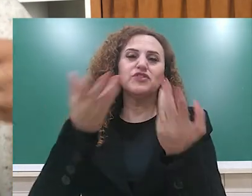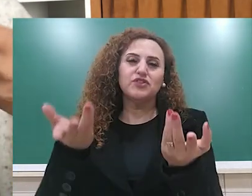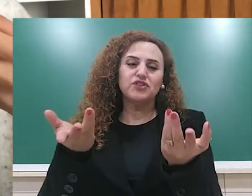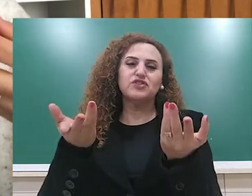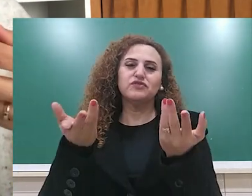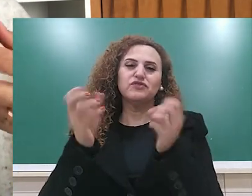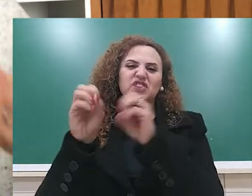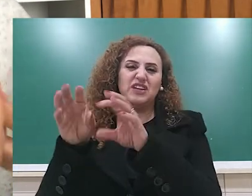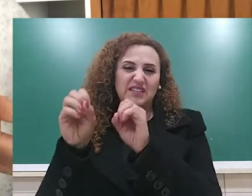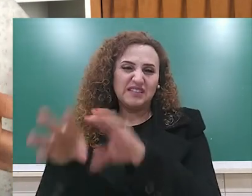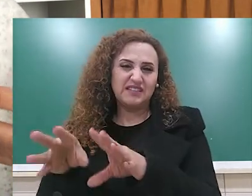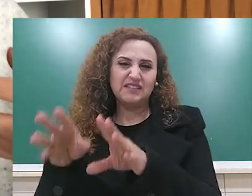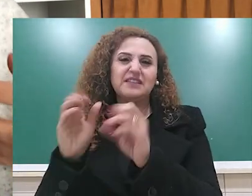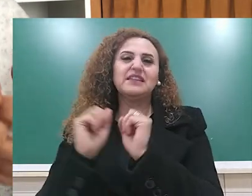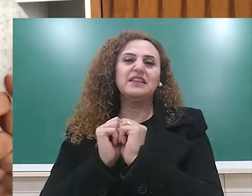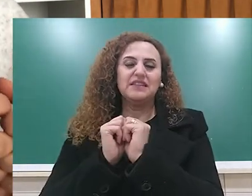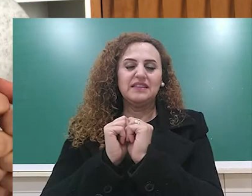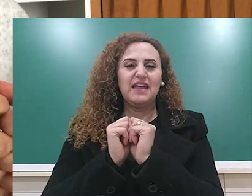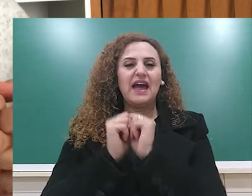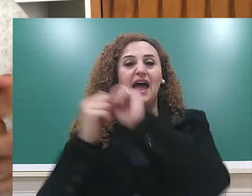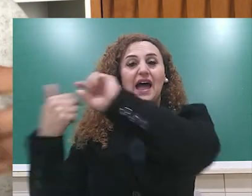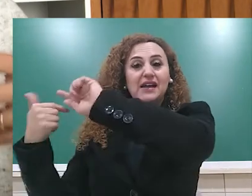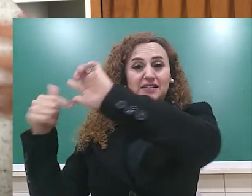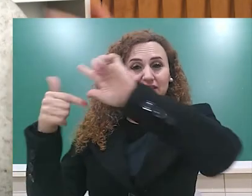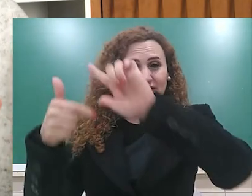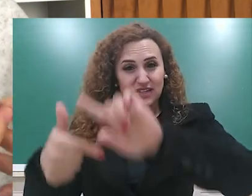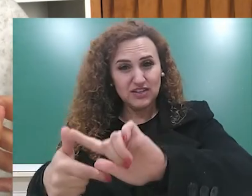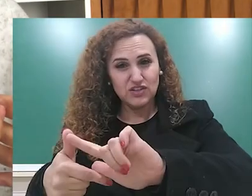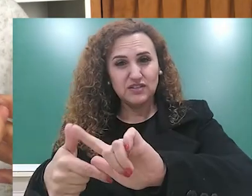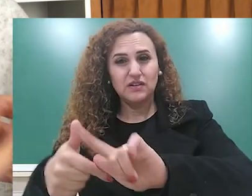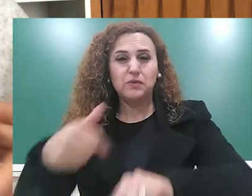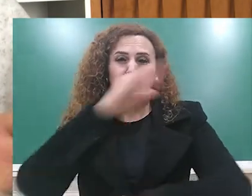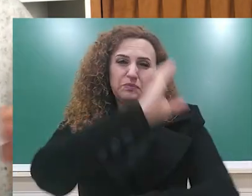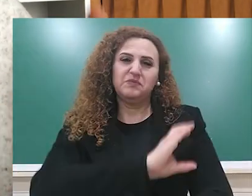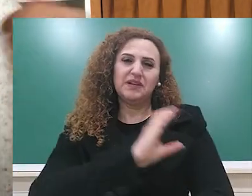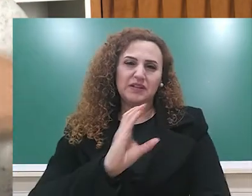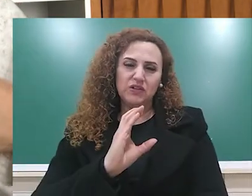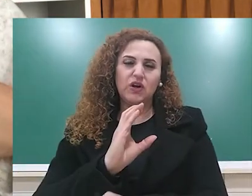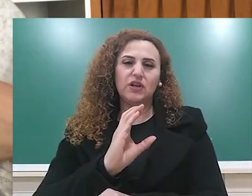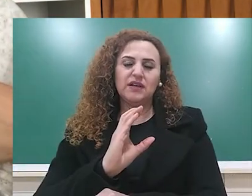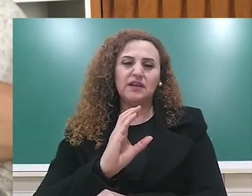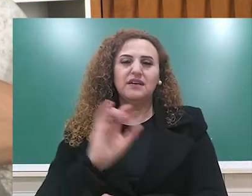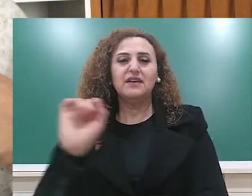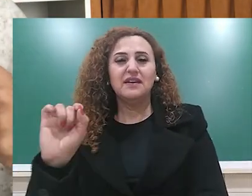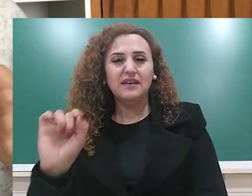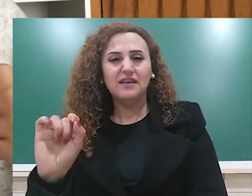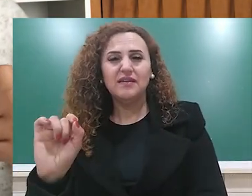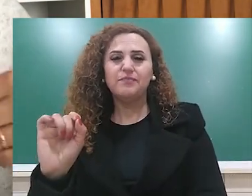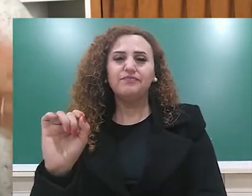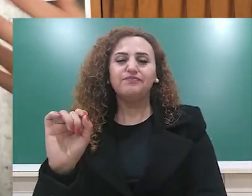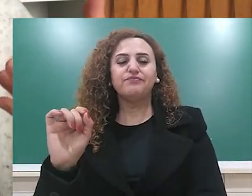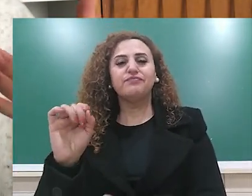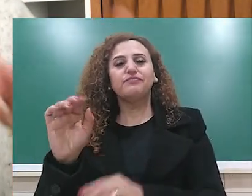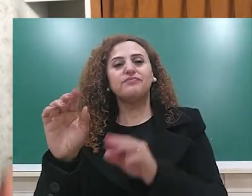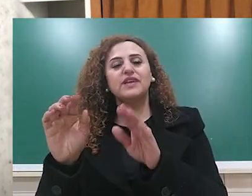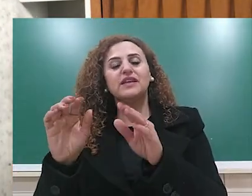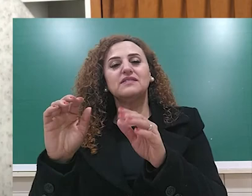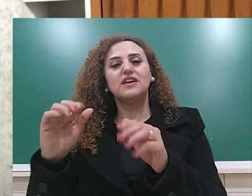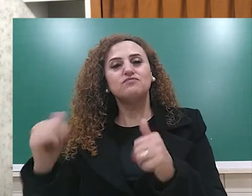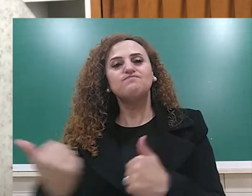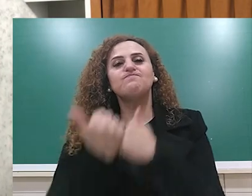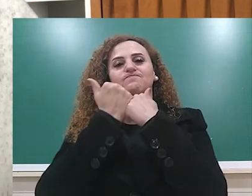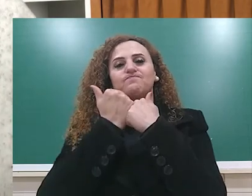crenças, essas tradições desses povos, elas sejam substituídas por